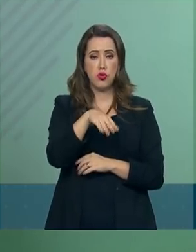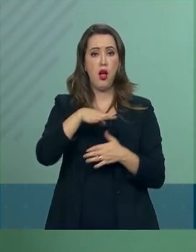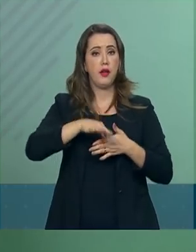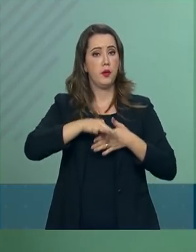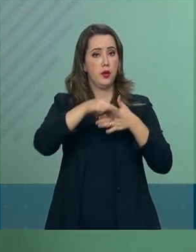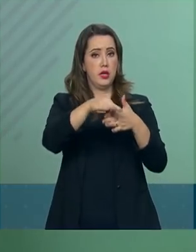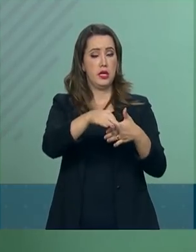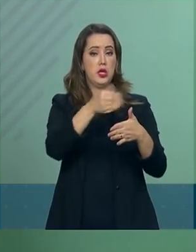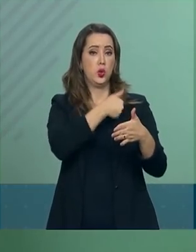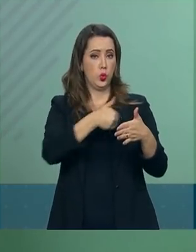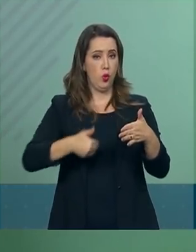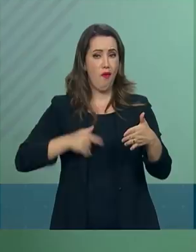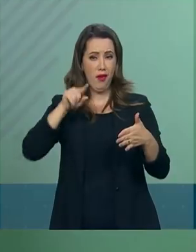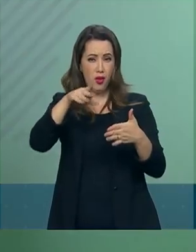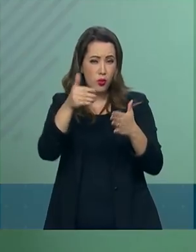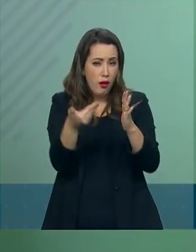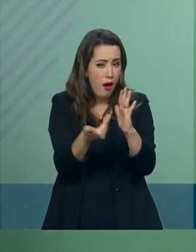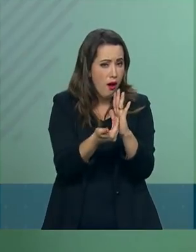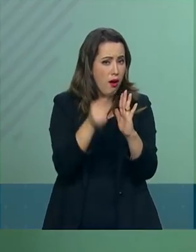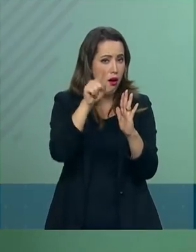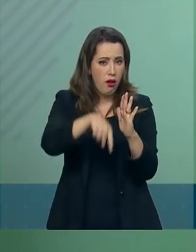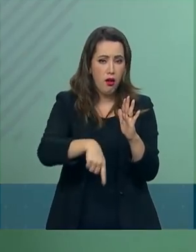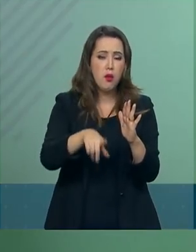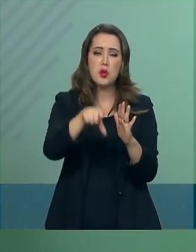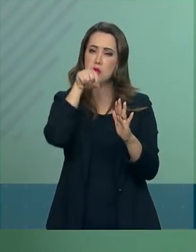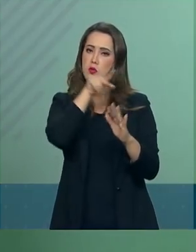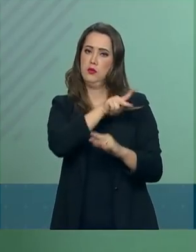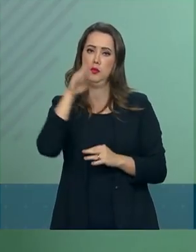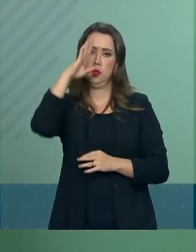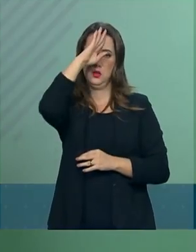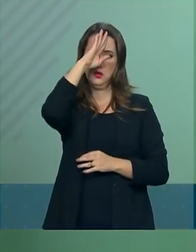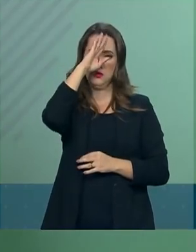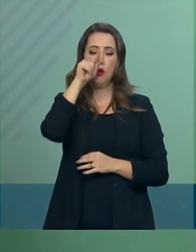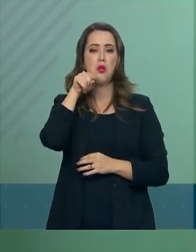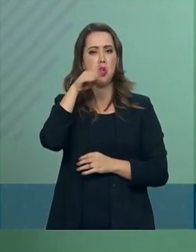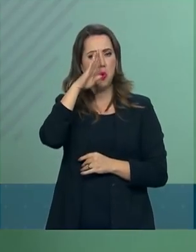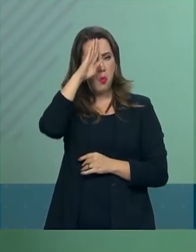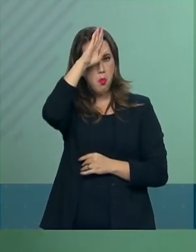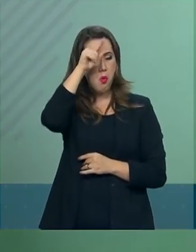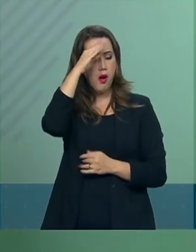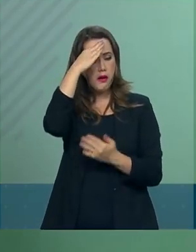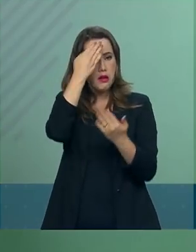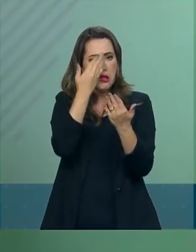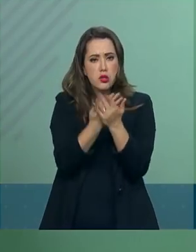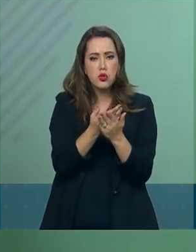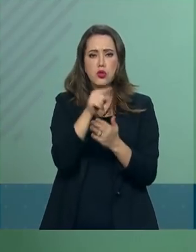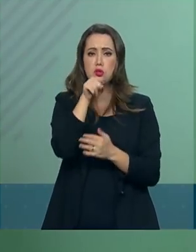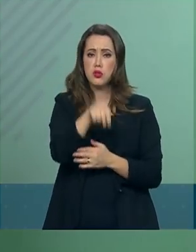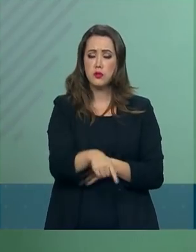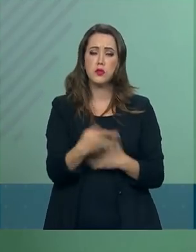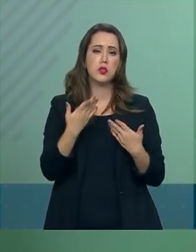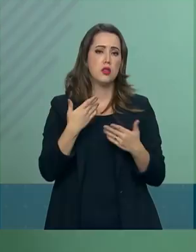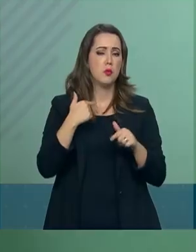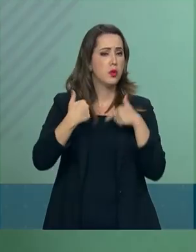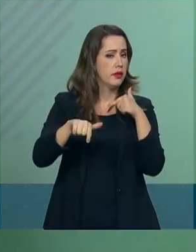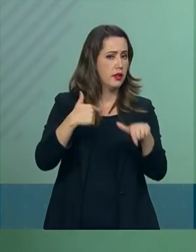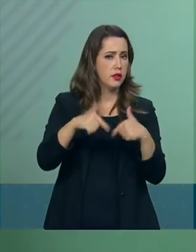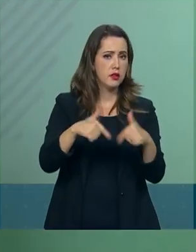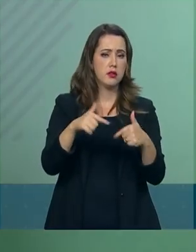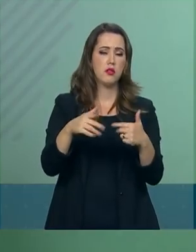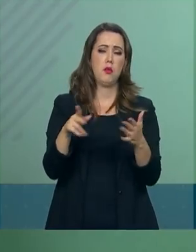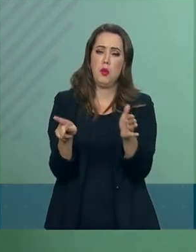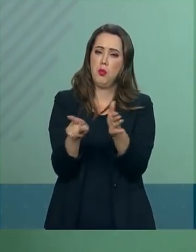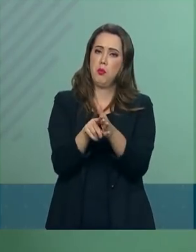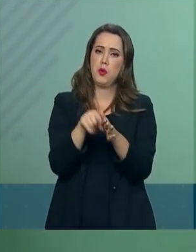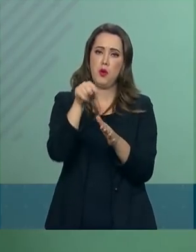líder do governo e tem toda a confiança do nosso mandatário do Poder Executivo para executar as